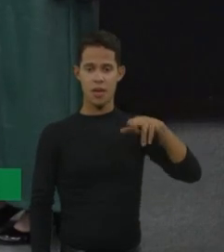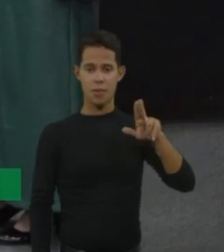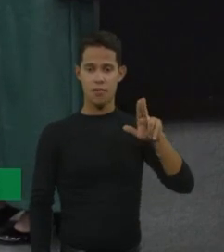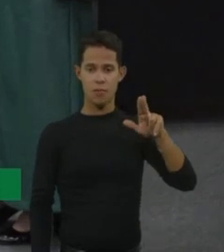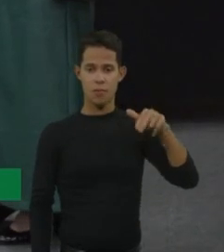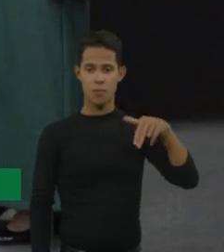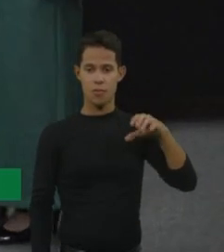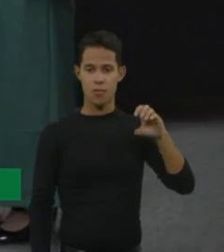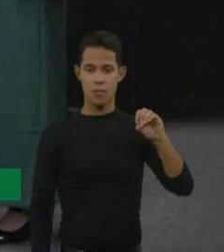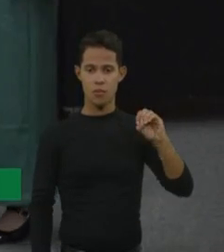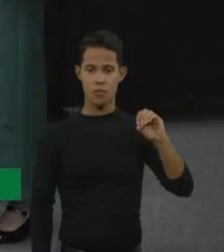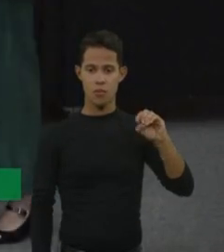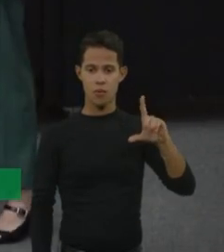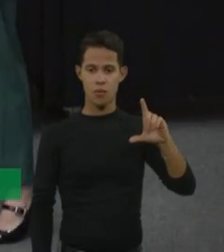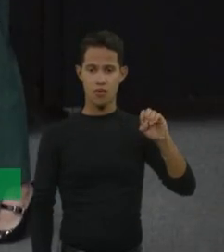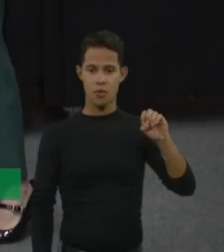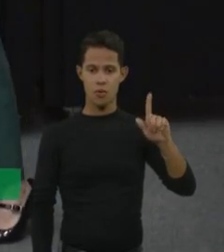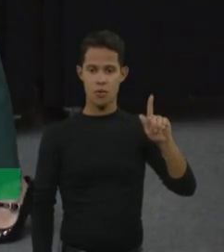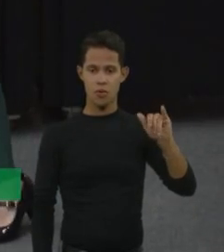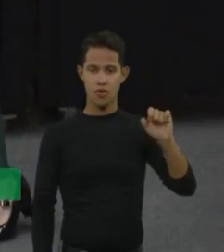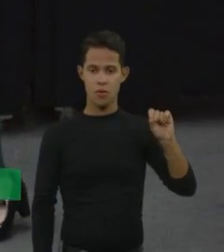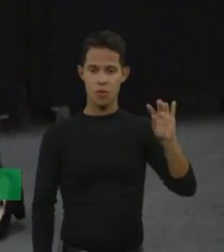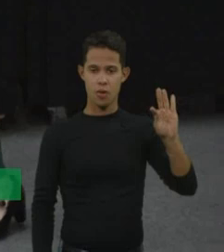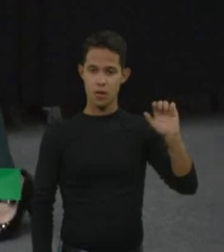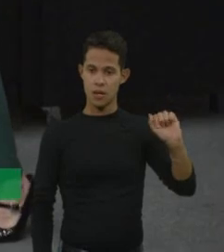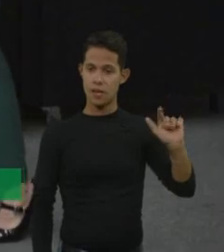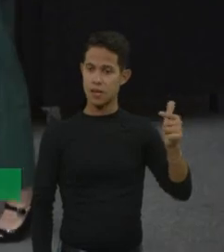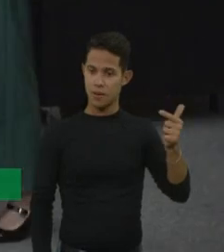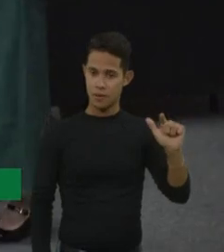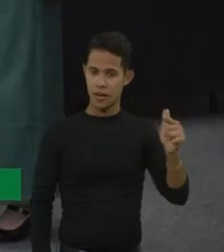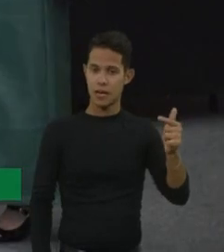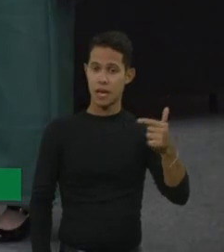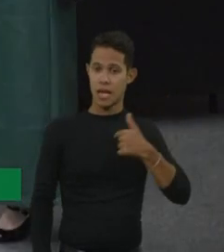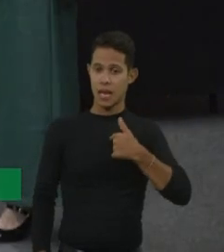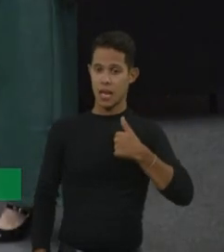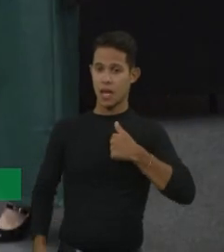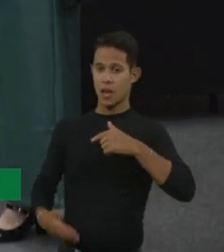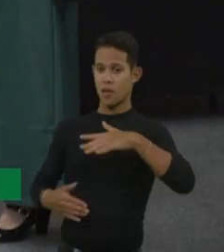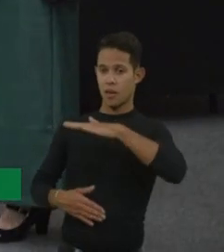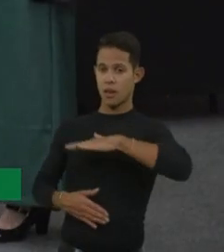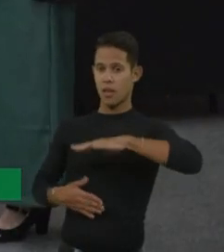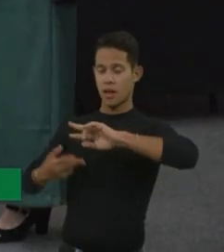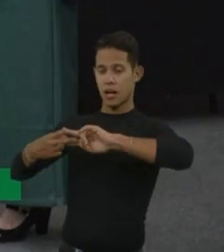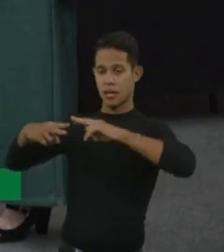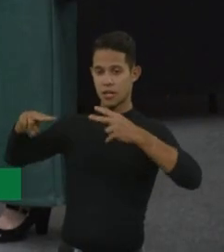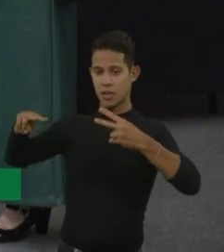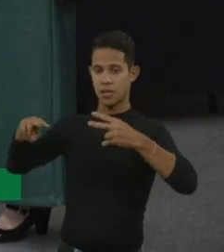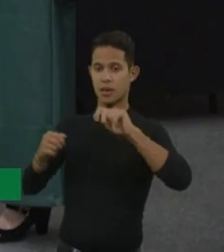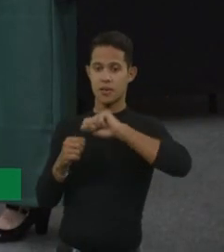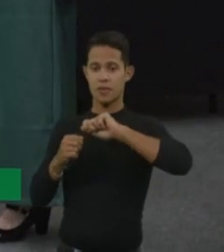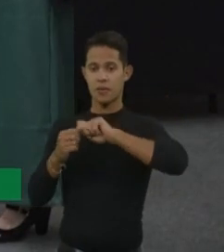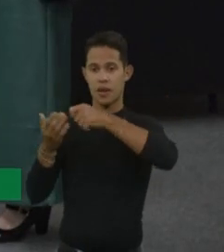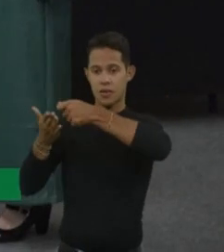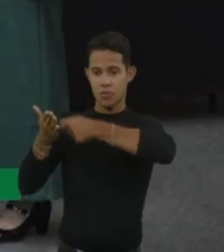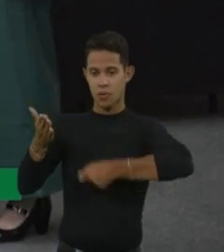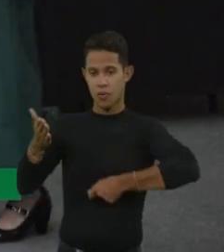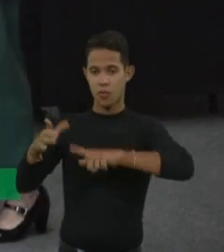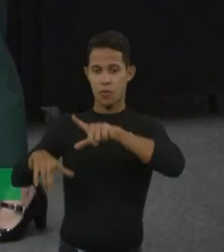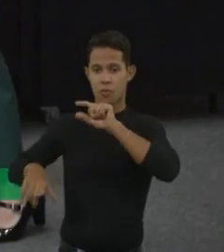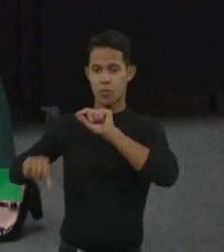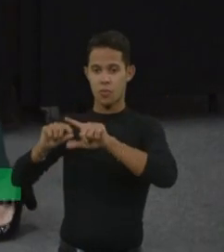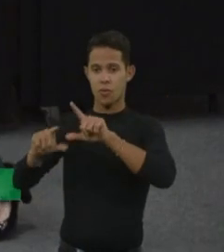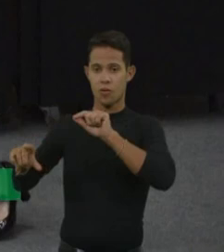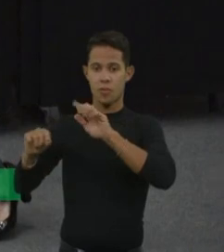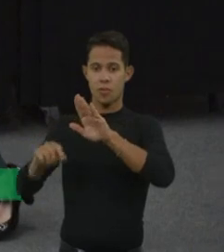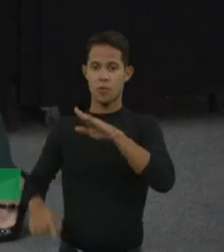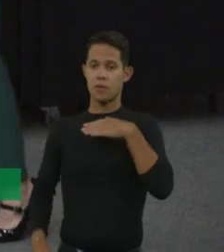a gente da genética. a gente faz processo seletivo com o curso, ninguém vem, ninguém quer trabalhar. Por quê? Não vou